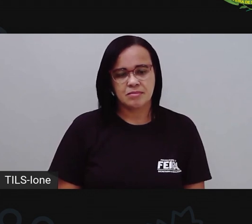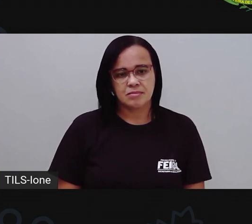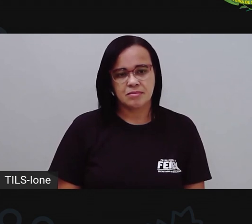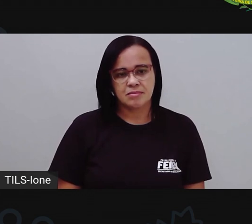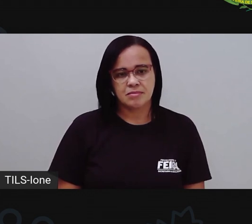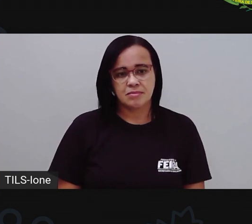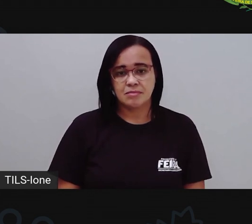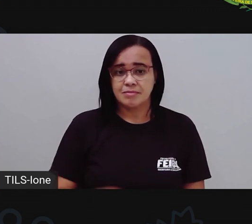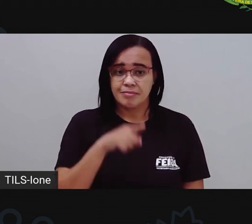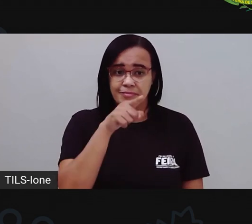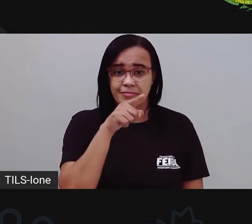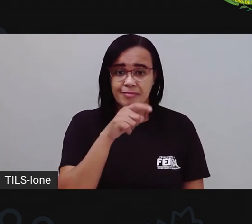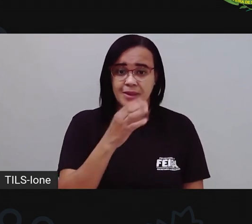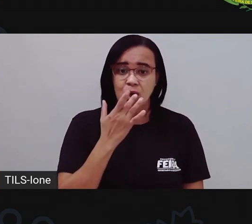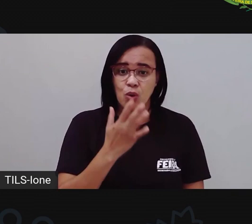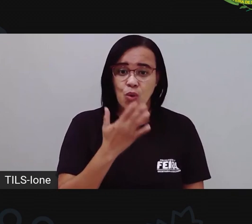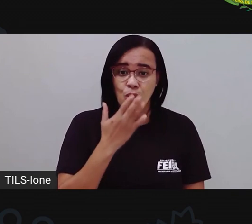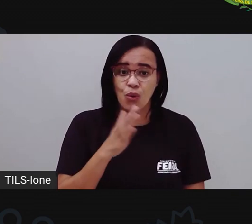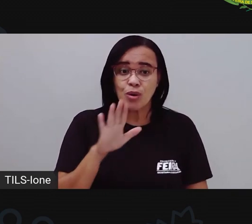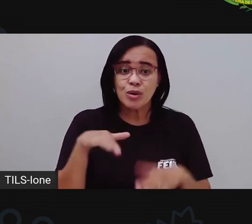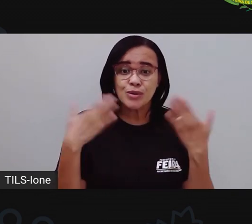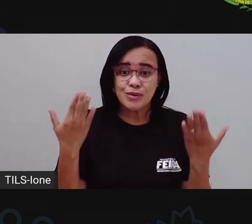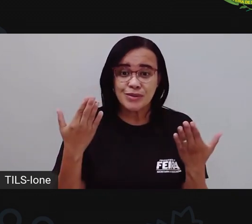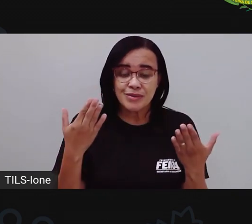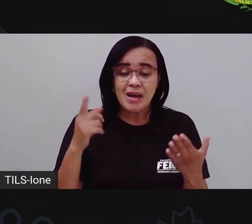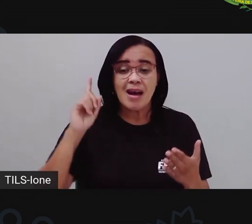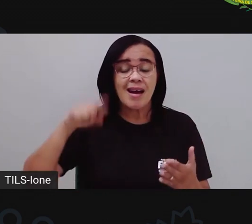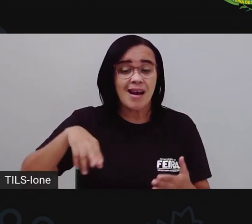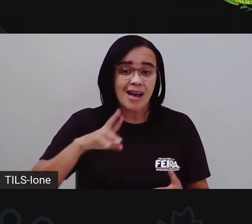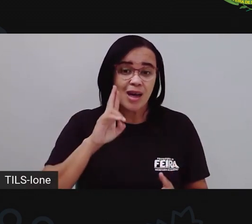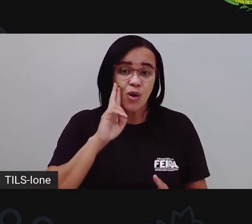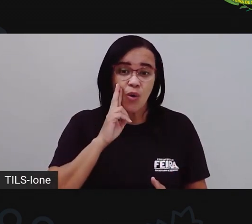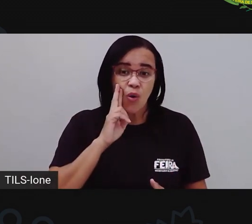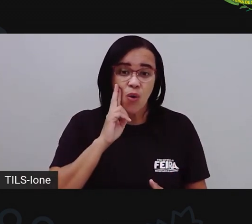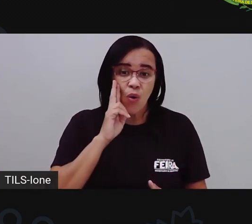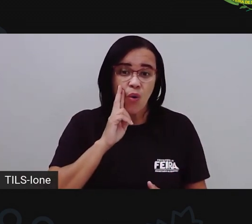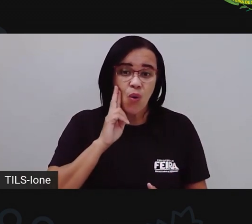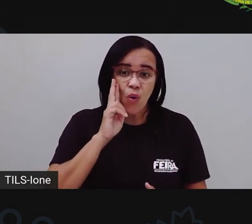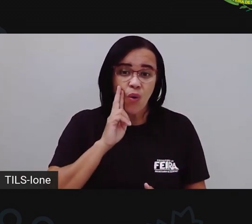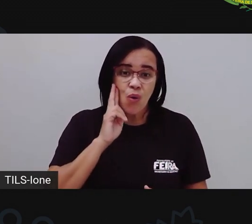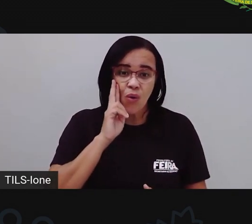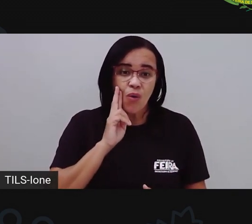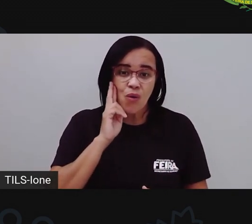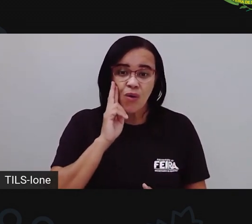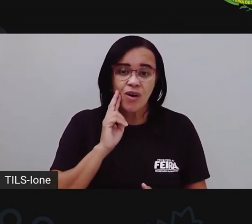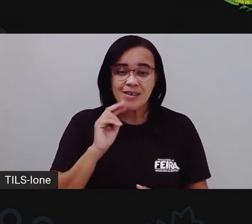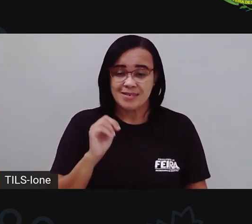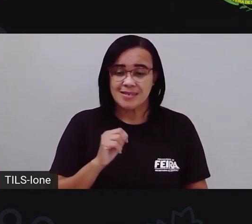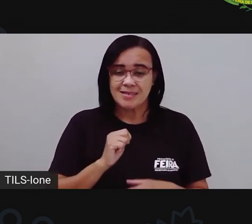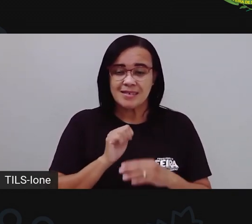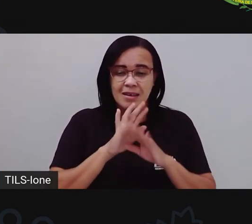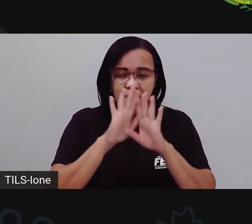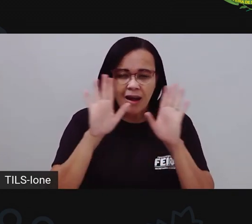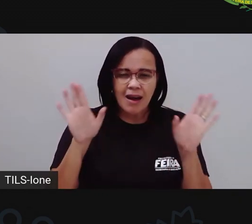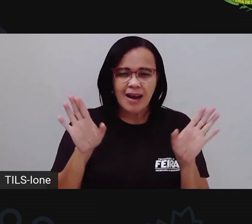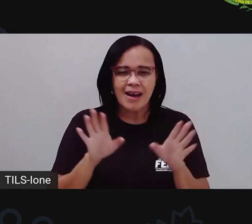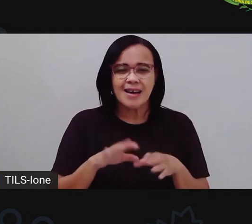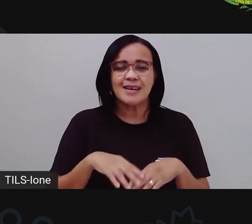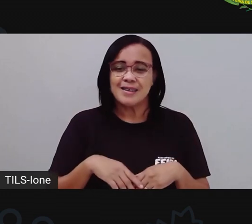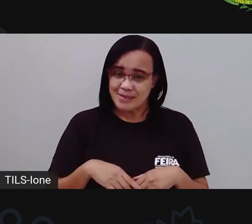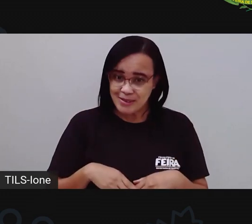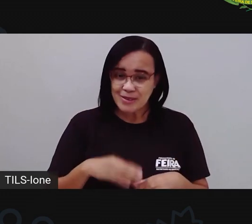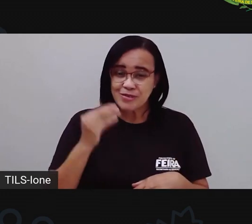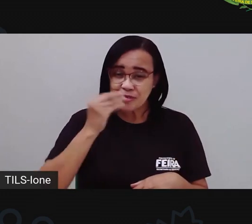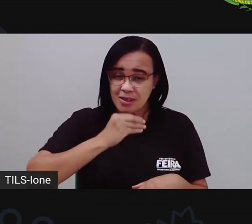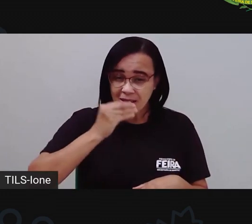Olha a cor que formamos. Um rosinha, né? Salmãozinho, um rosinha bem clarinho. Ó, que